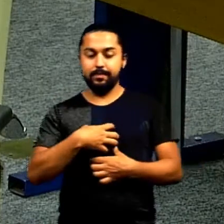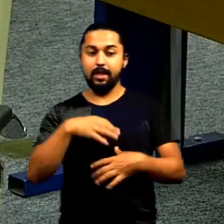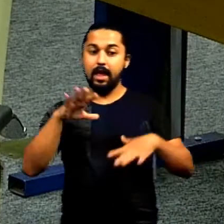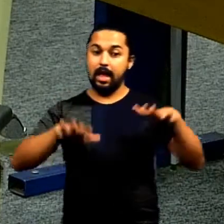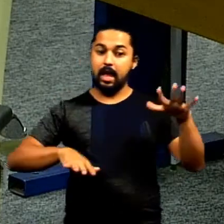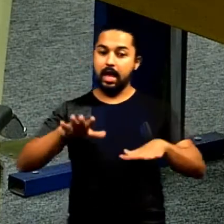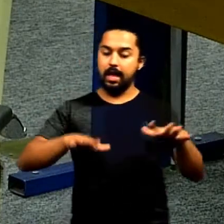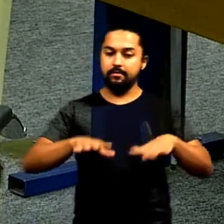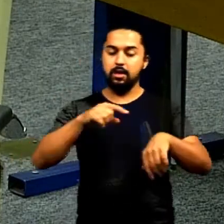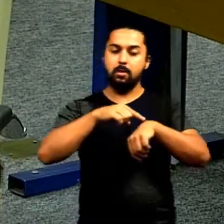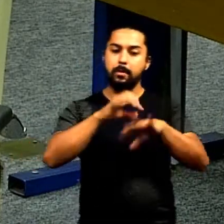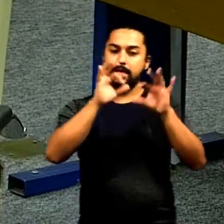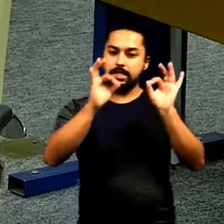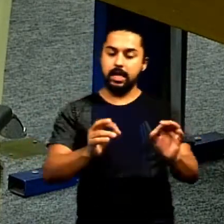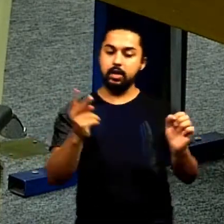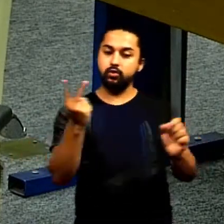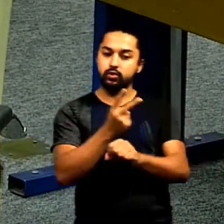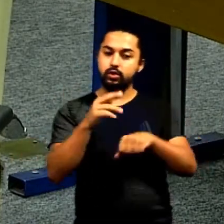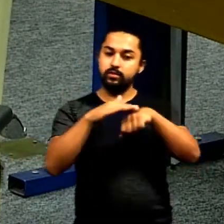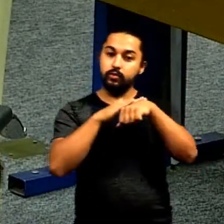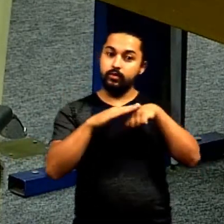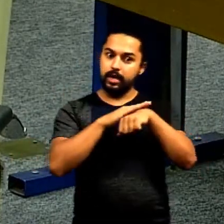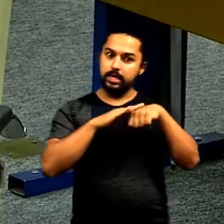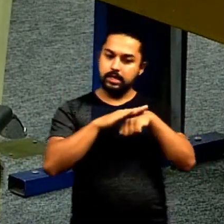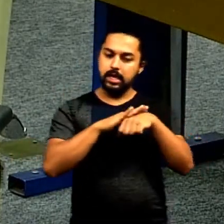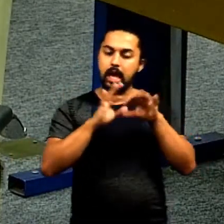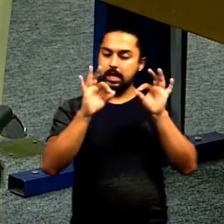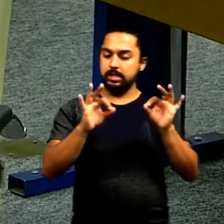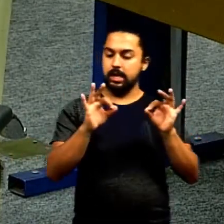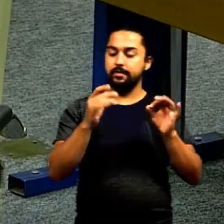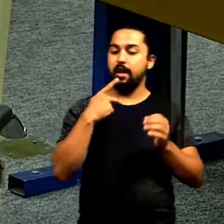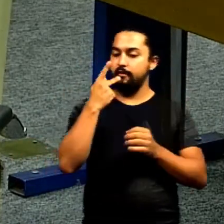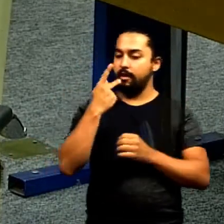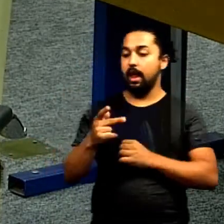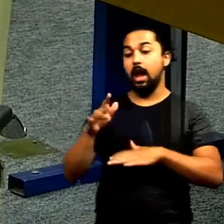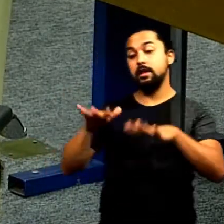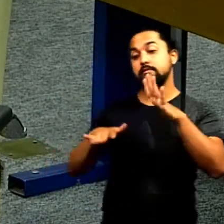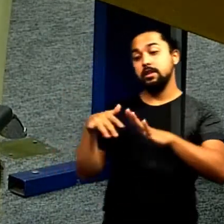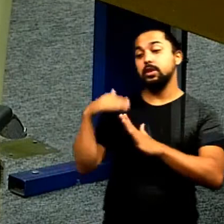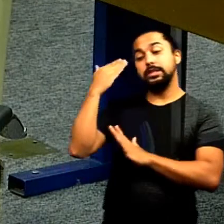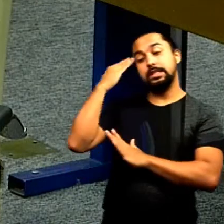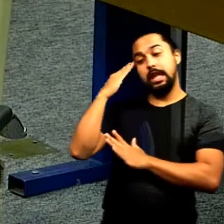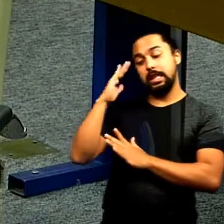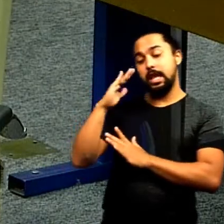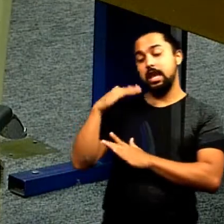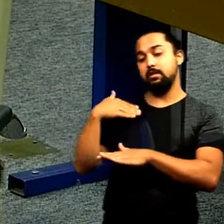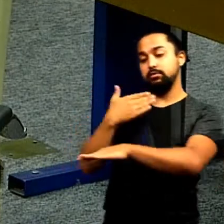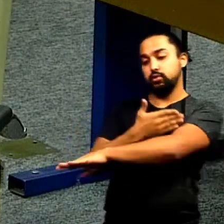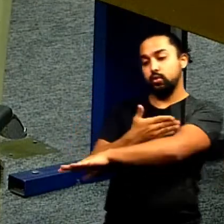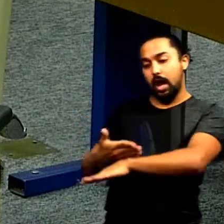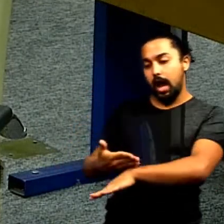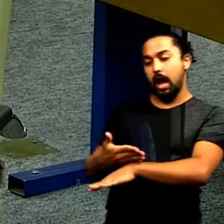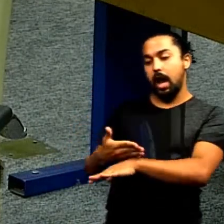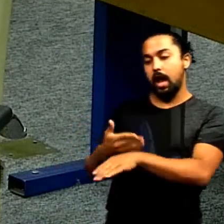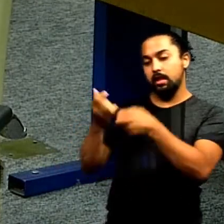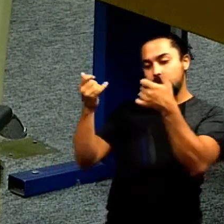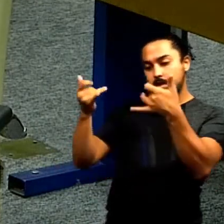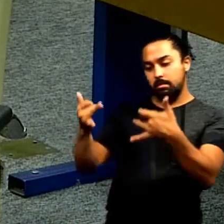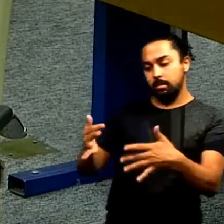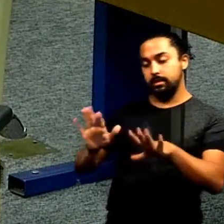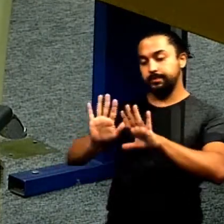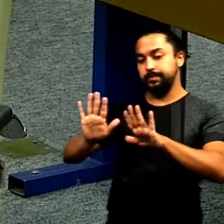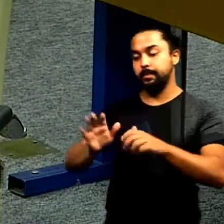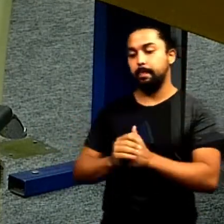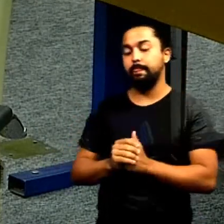agora é momento oportuno ele vai falar para o Paulo ele às vezes você não me entendeu mas me desculpe porque o Paulo é uma pessoa muito educada uma pessoa até